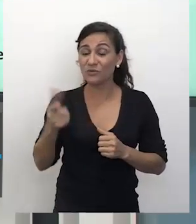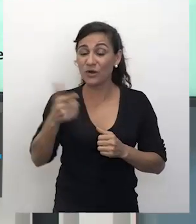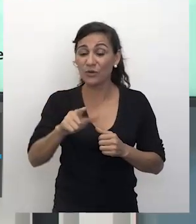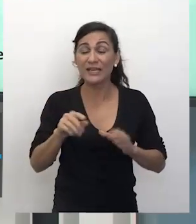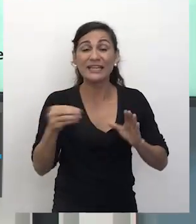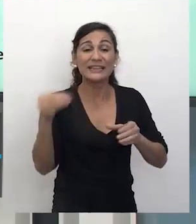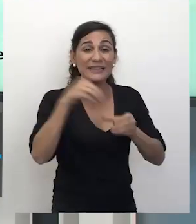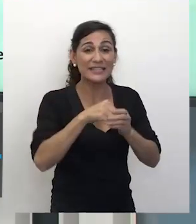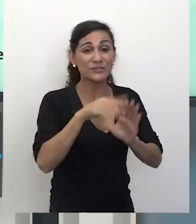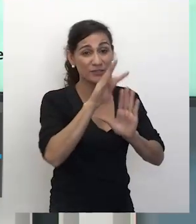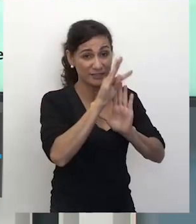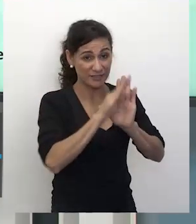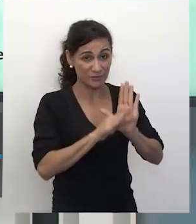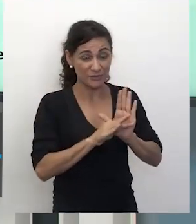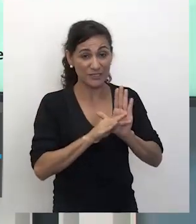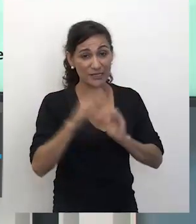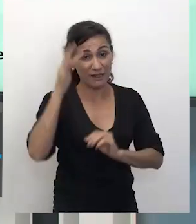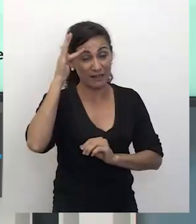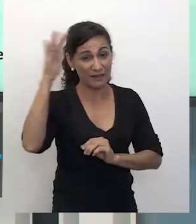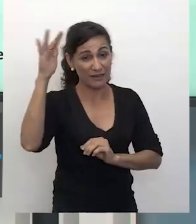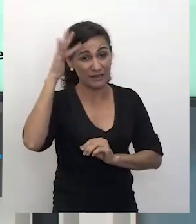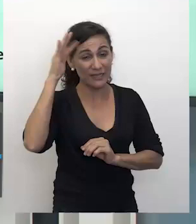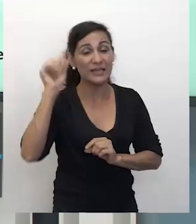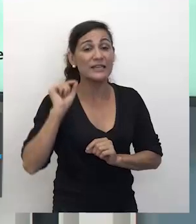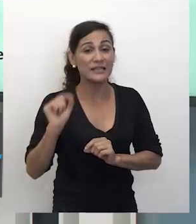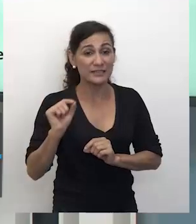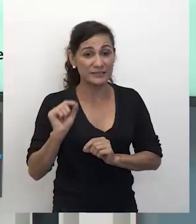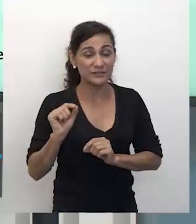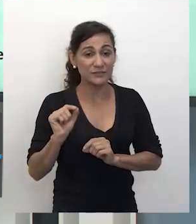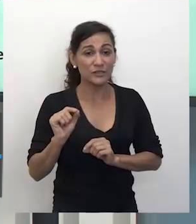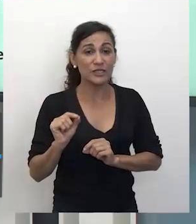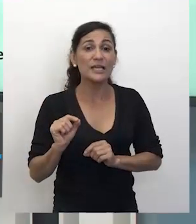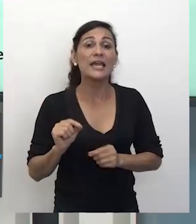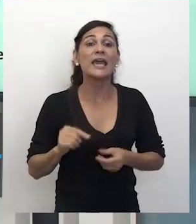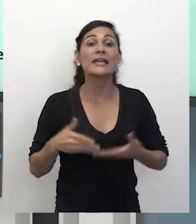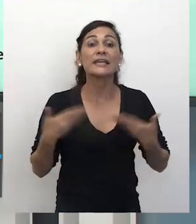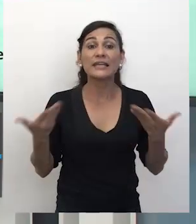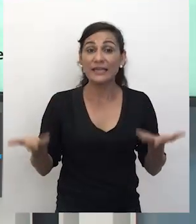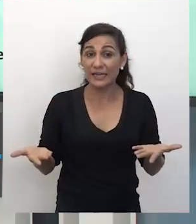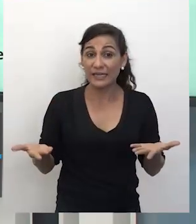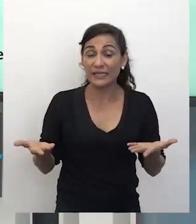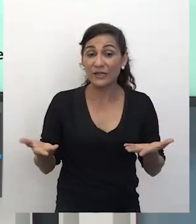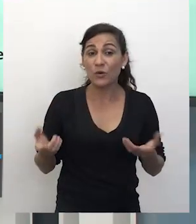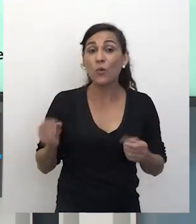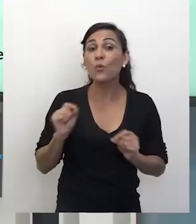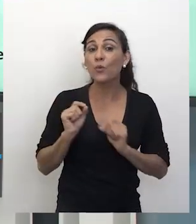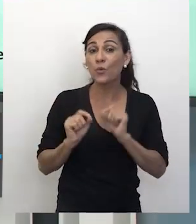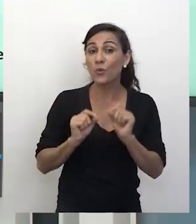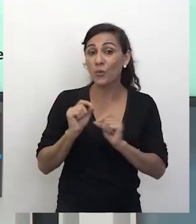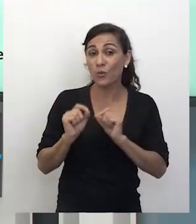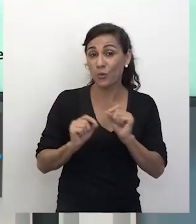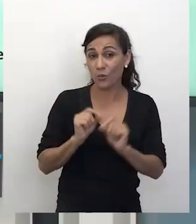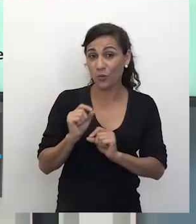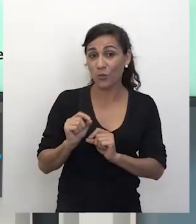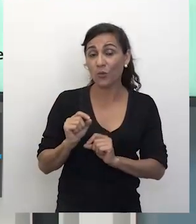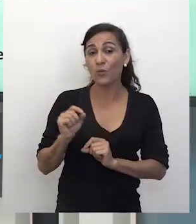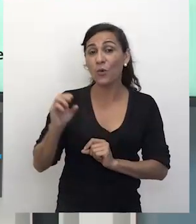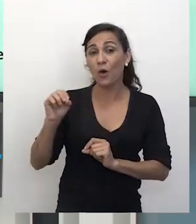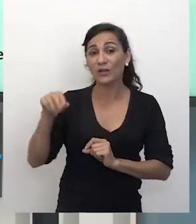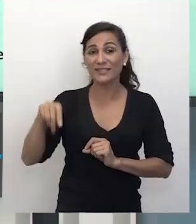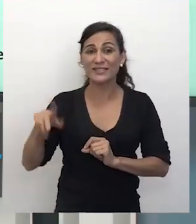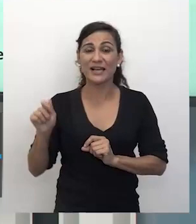teoria do Norbert Elias, dos estabelecidos outsiders, quem seria o outsider?